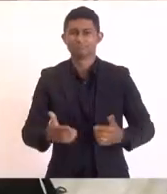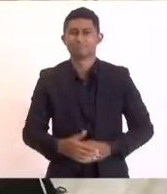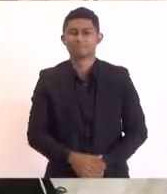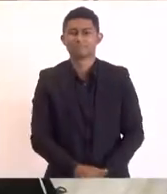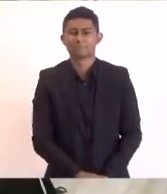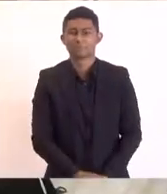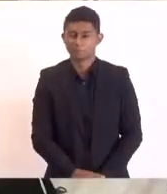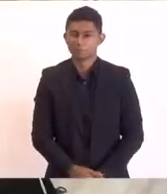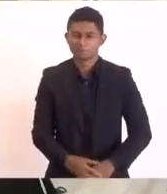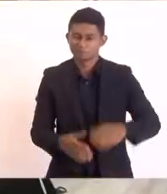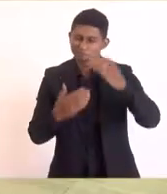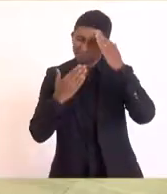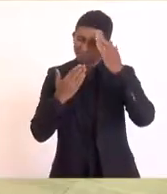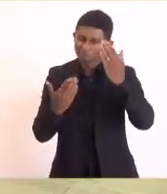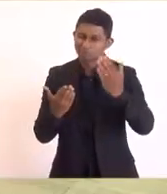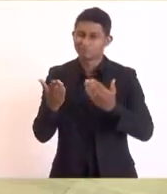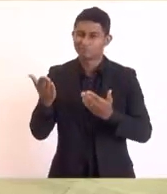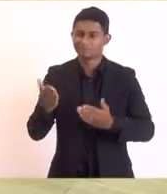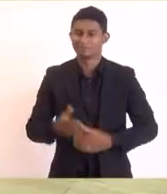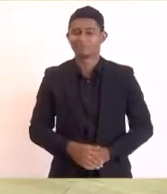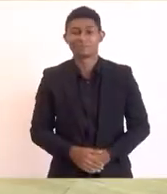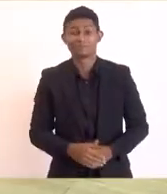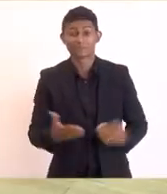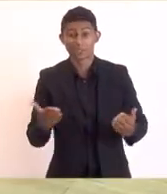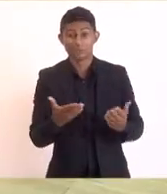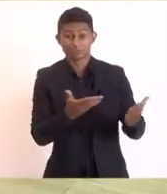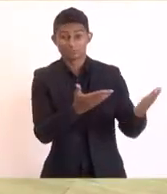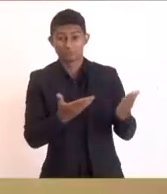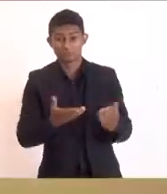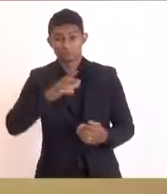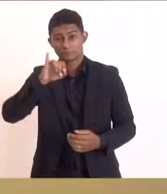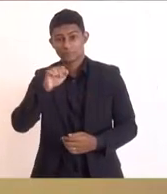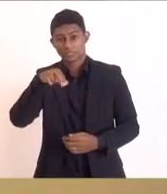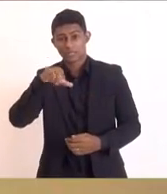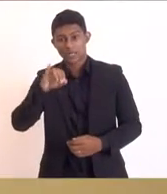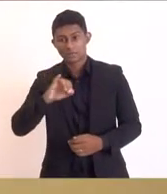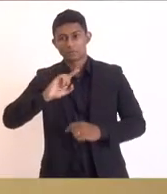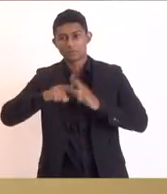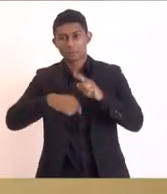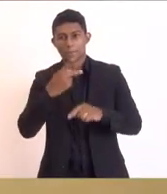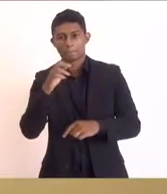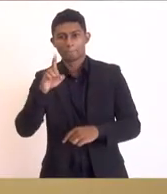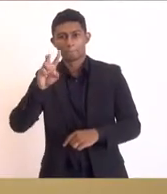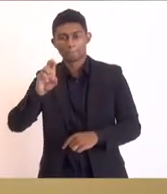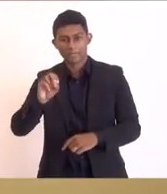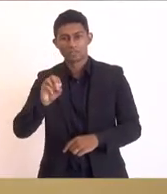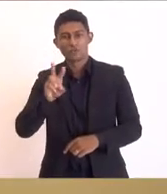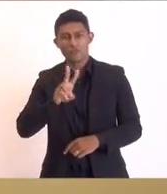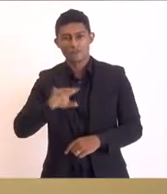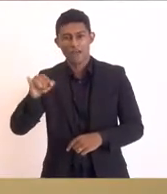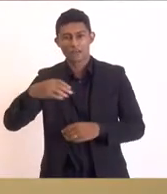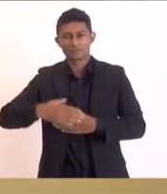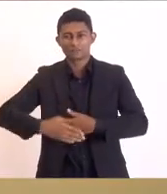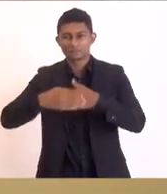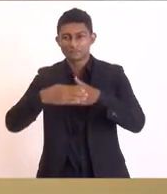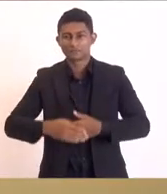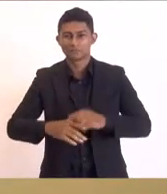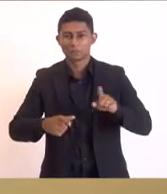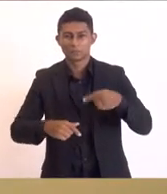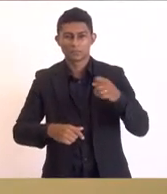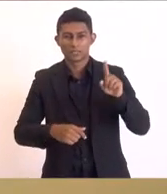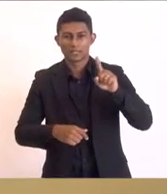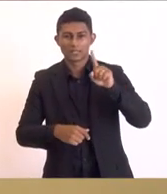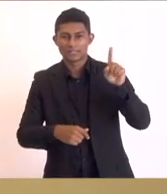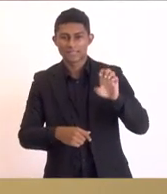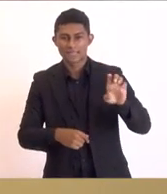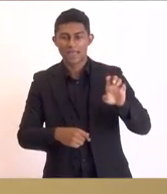obrigado Mauro passar a palavra para o Jânio depois o Pedro vai fazer uma saudação e o Zé Bonifácio vai encerrar